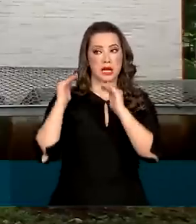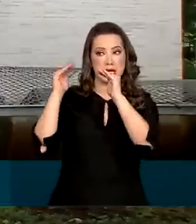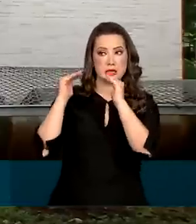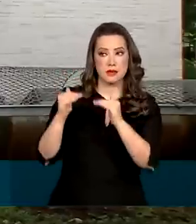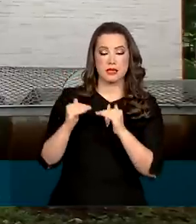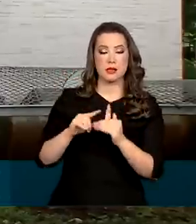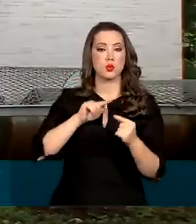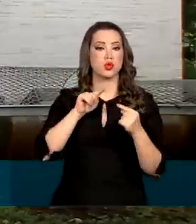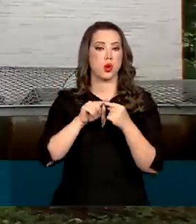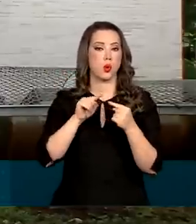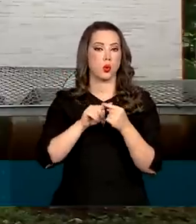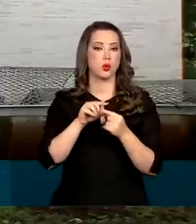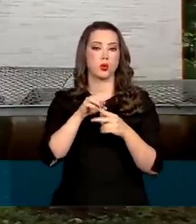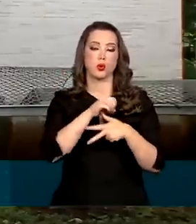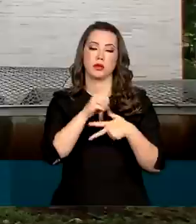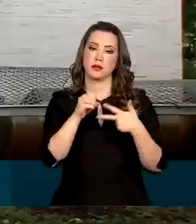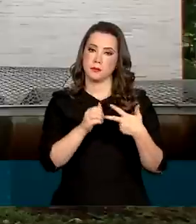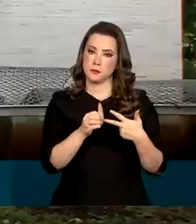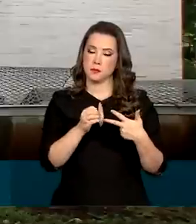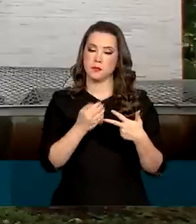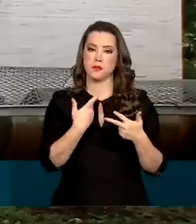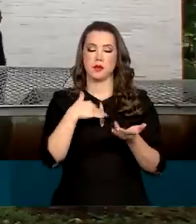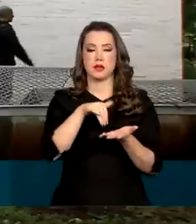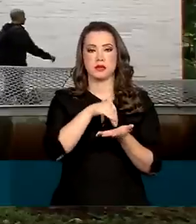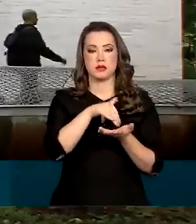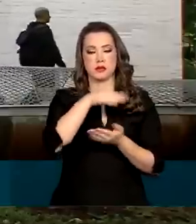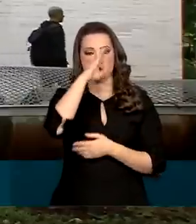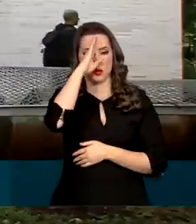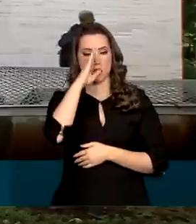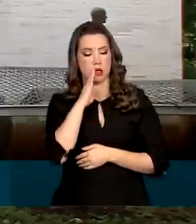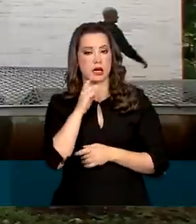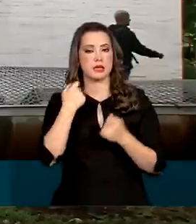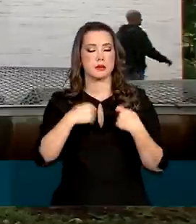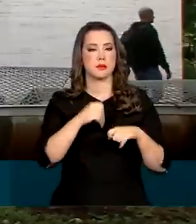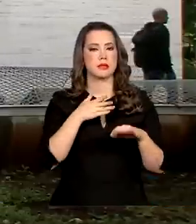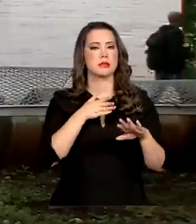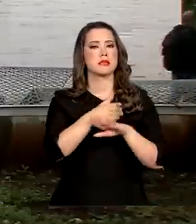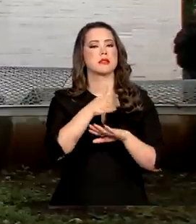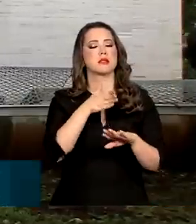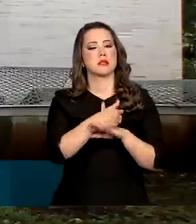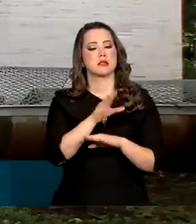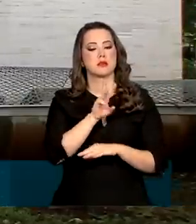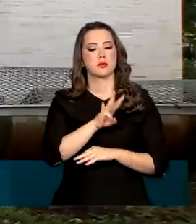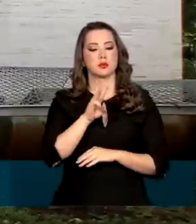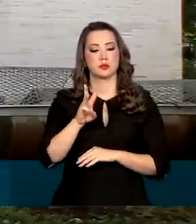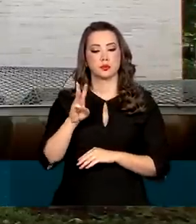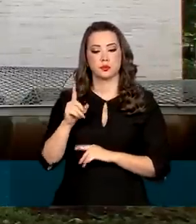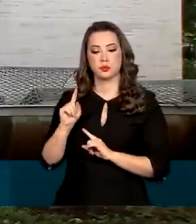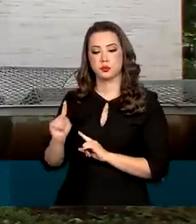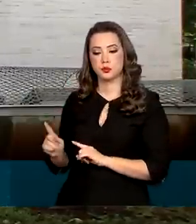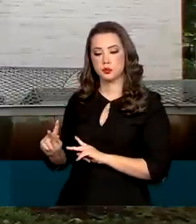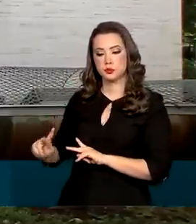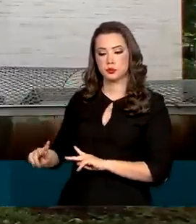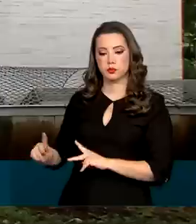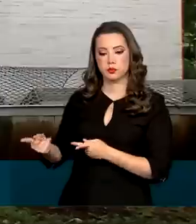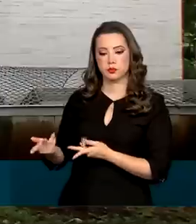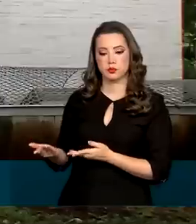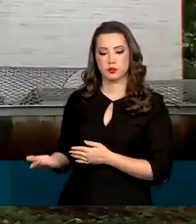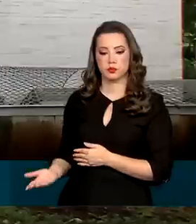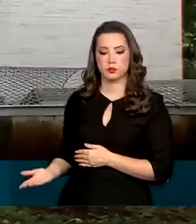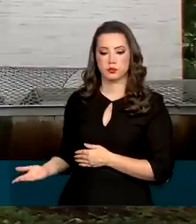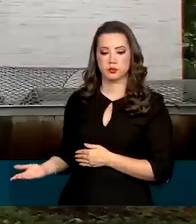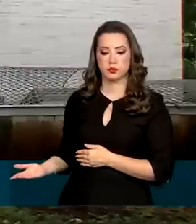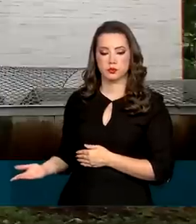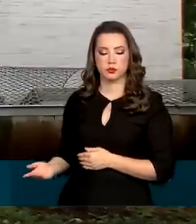na nota do Enem. As inscrições serão gratuitas e devem ser feitas exclusivamente pela internet no portal